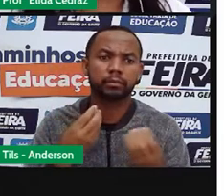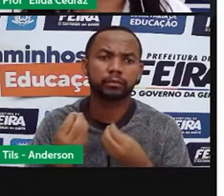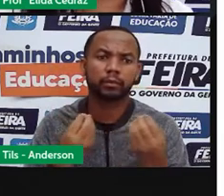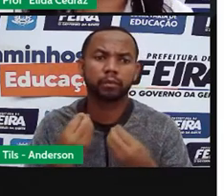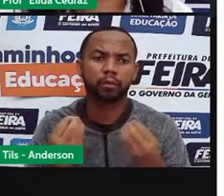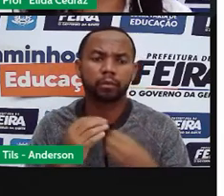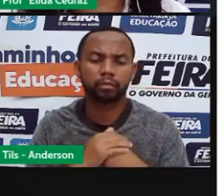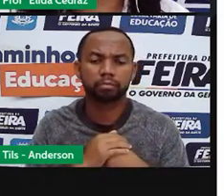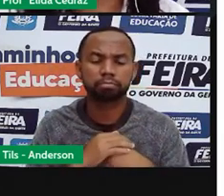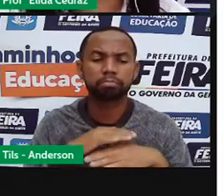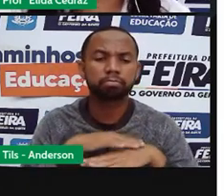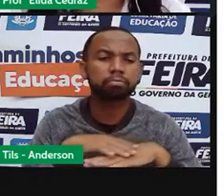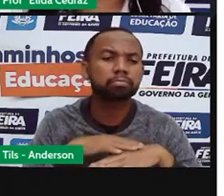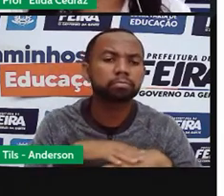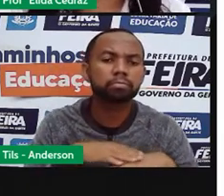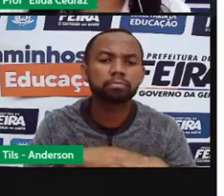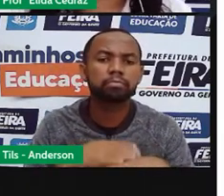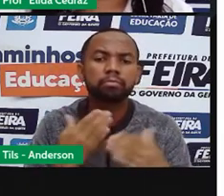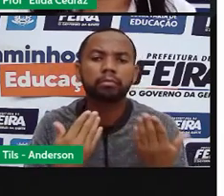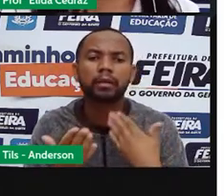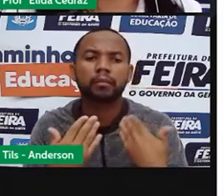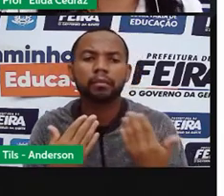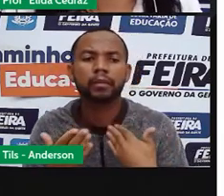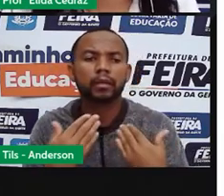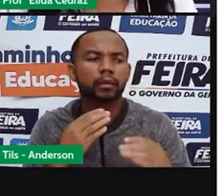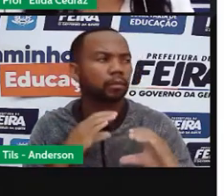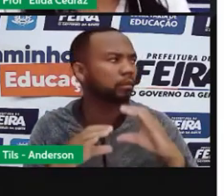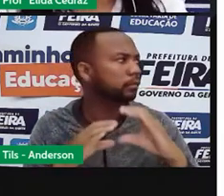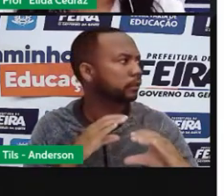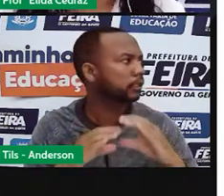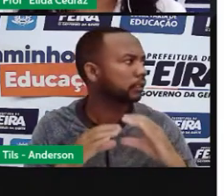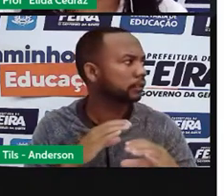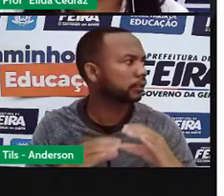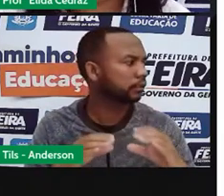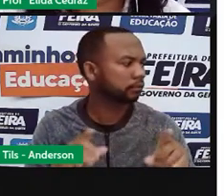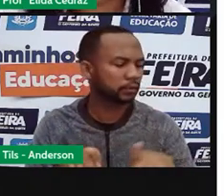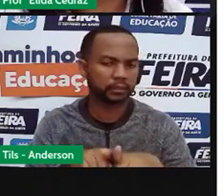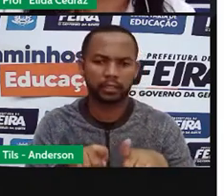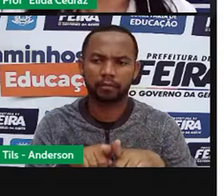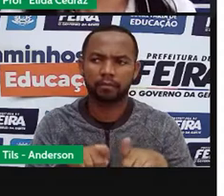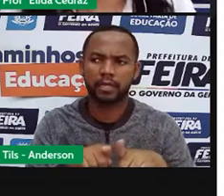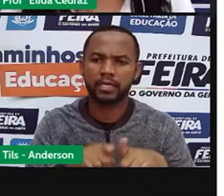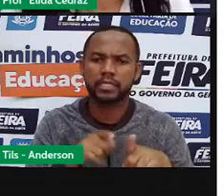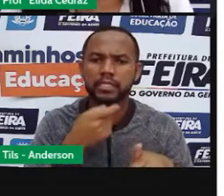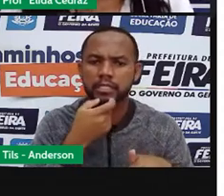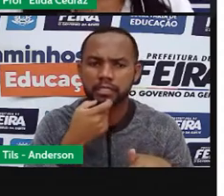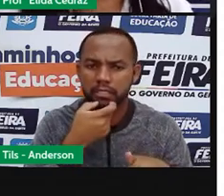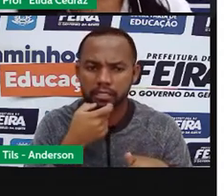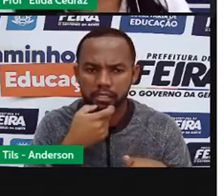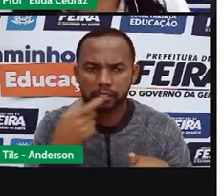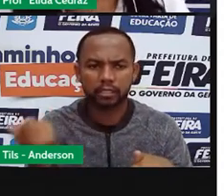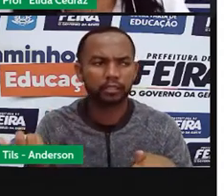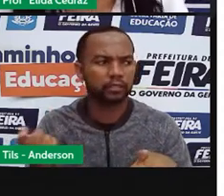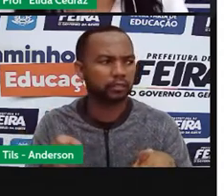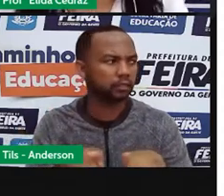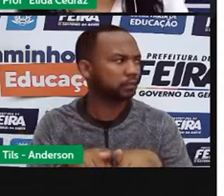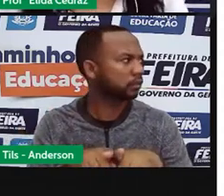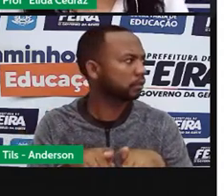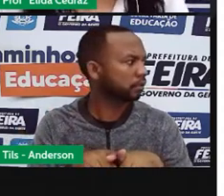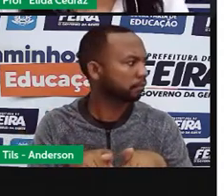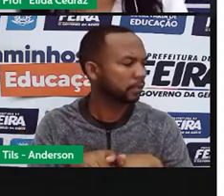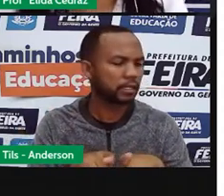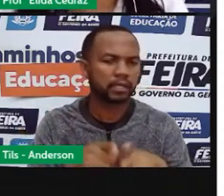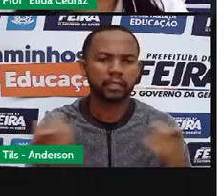desses meios de comunicação. Temos uma língua universal, inglês, que mesmo quem não